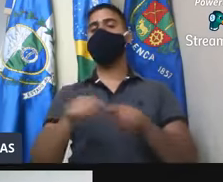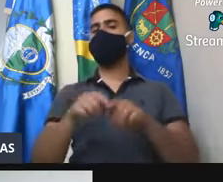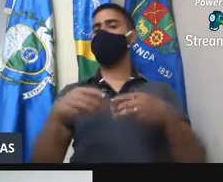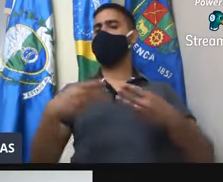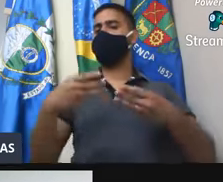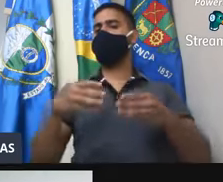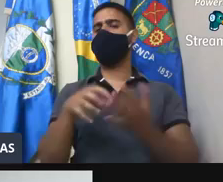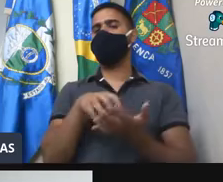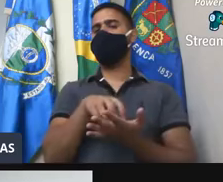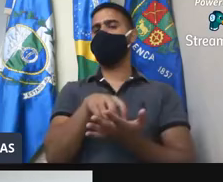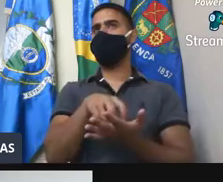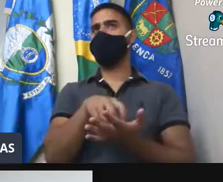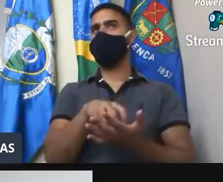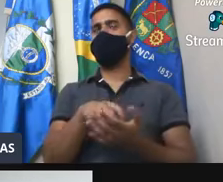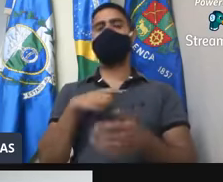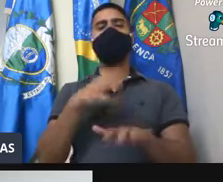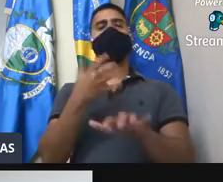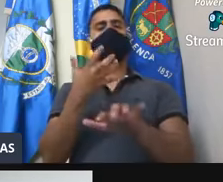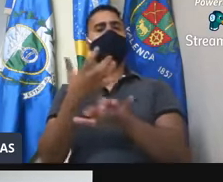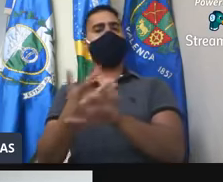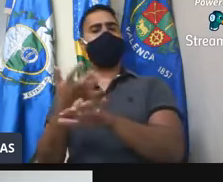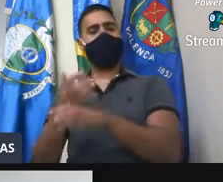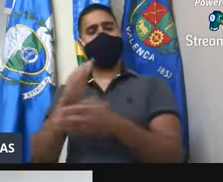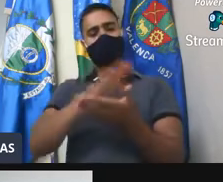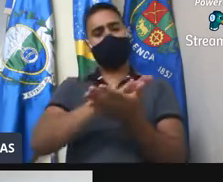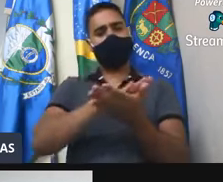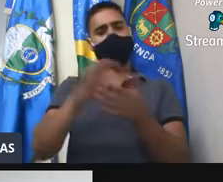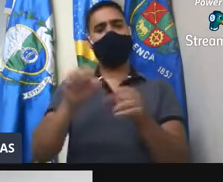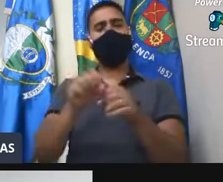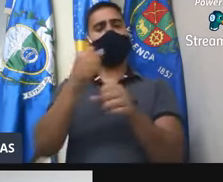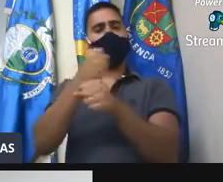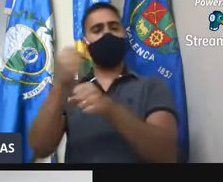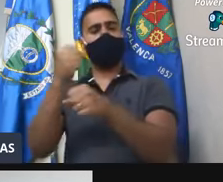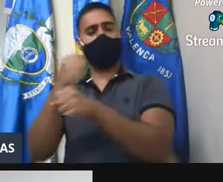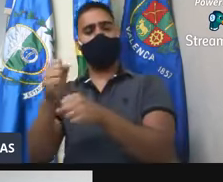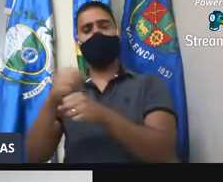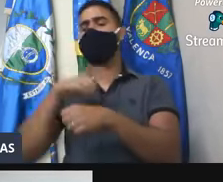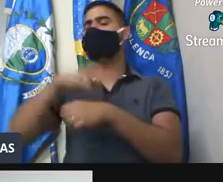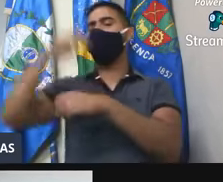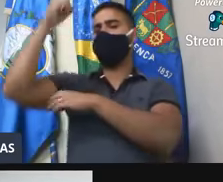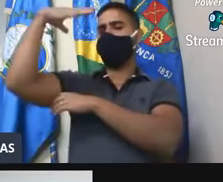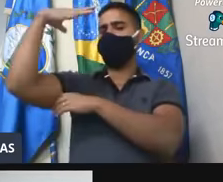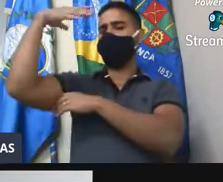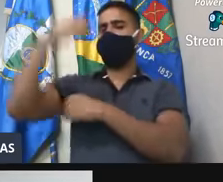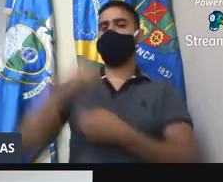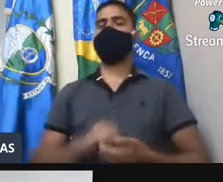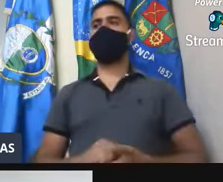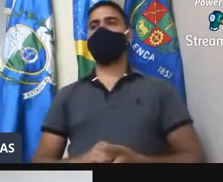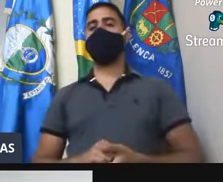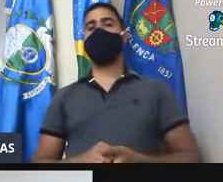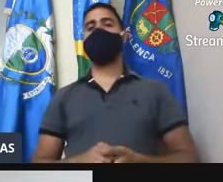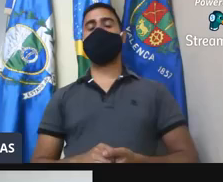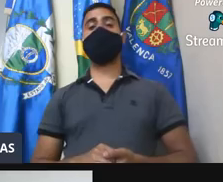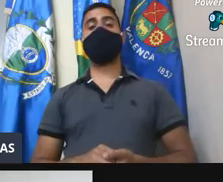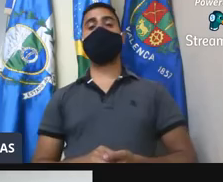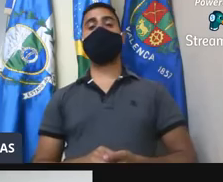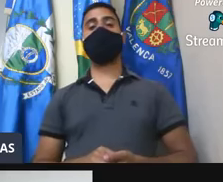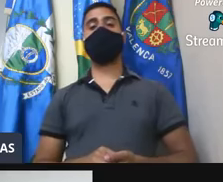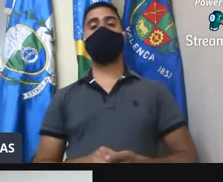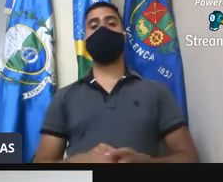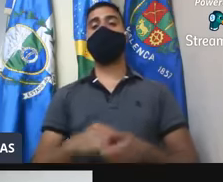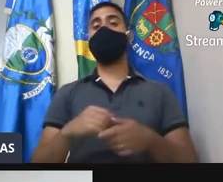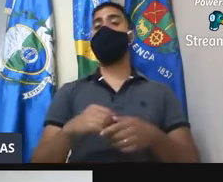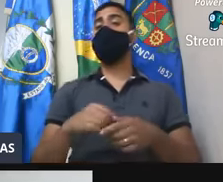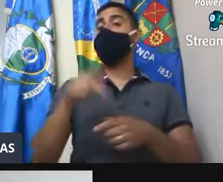do Turismo. Parques urbanos, pavimentação, execução de calçados, passeio, iluminação. Com relação ao gestito de